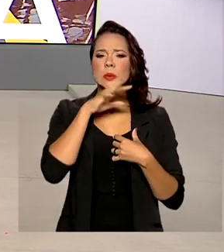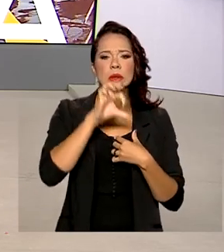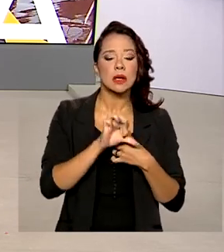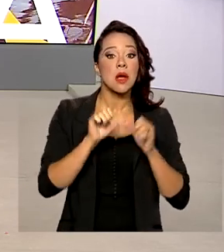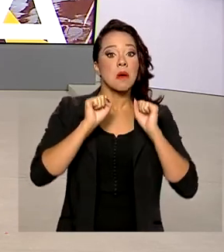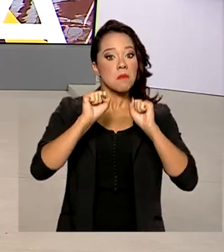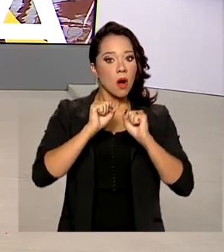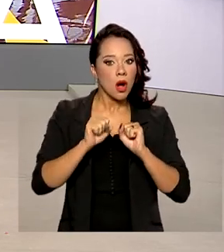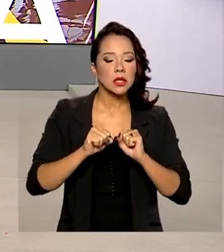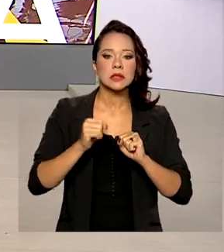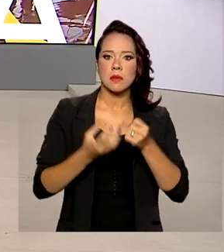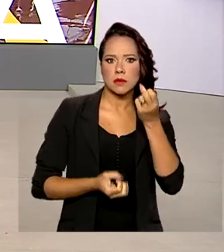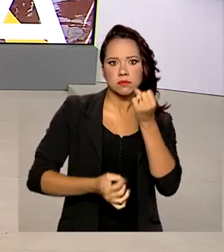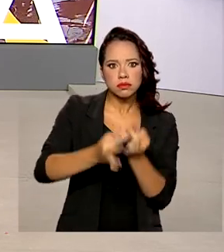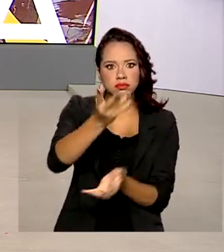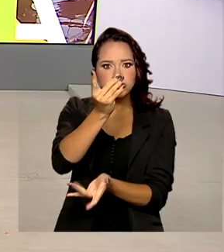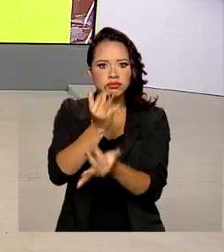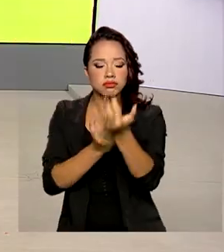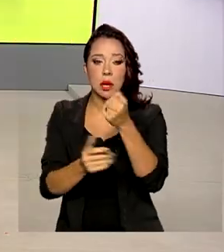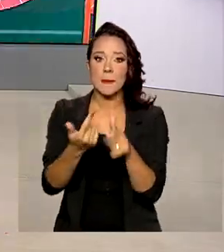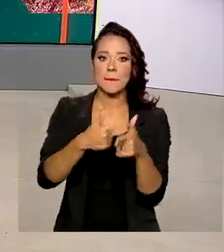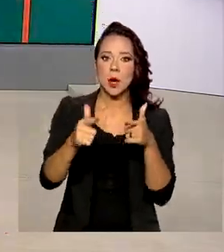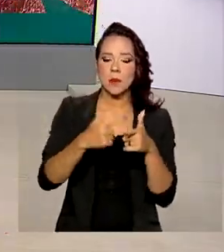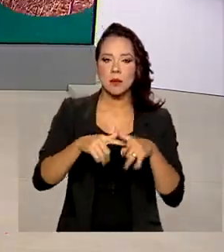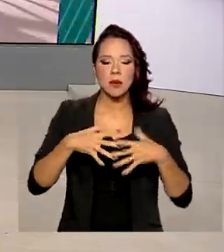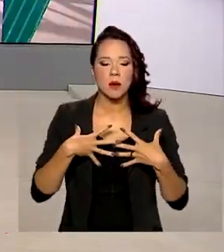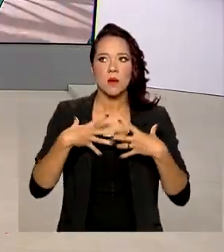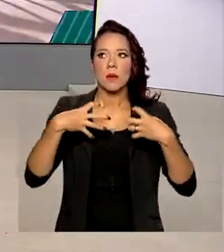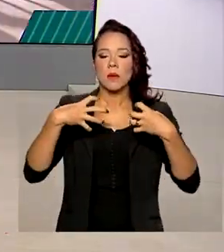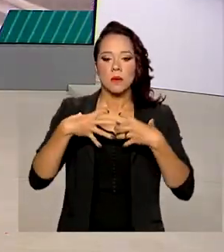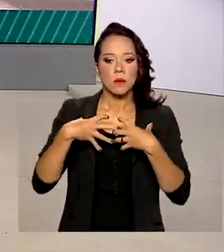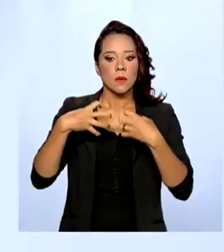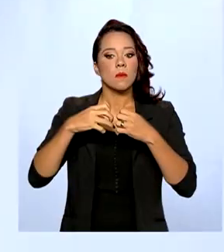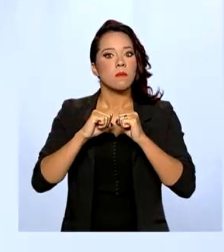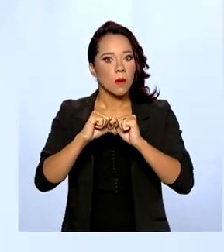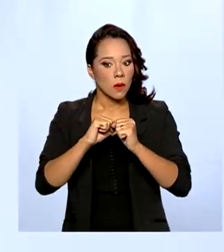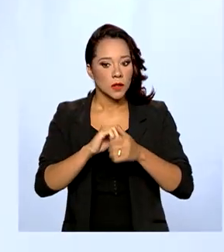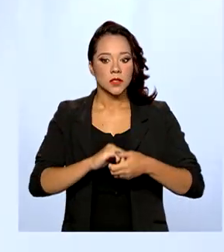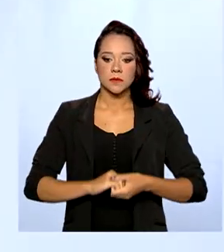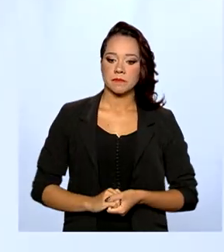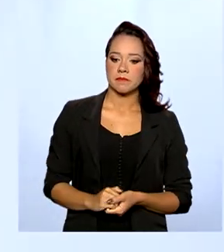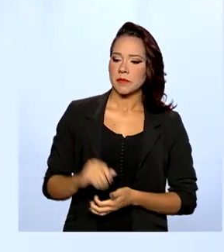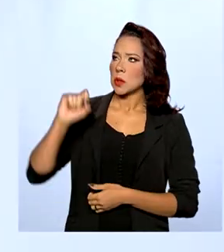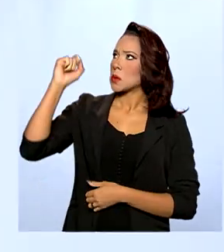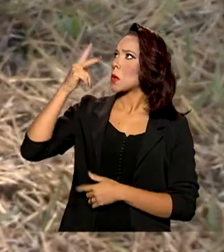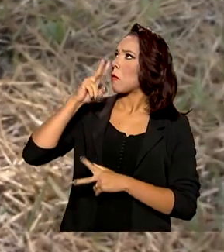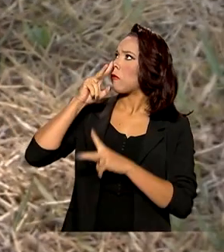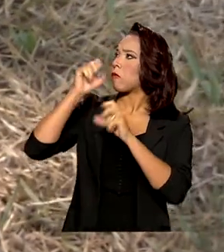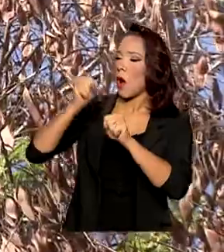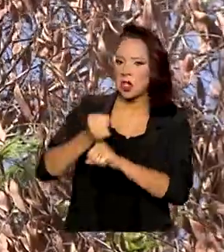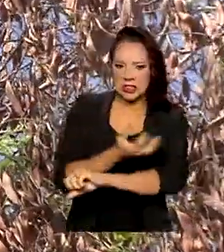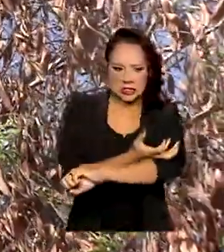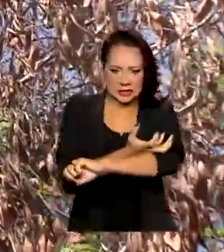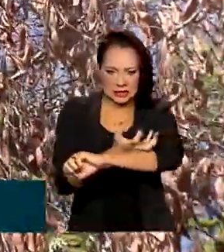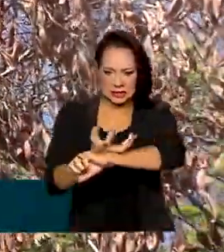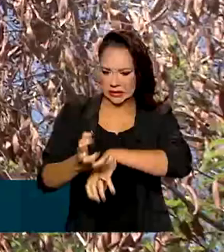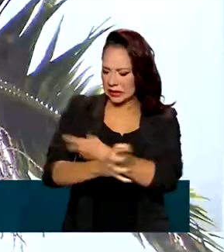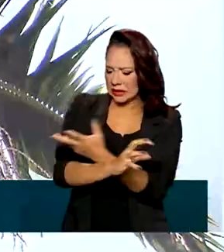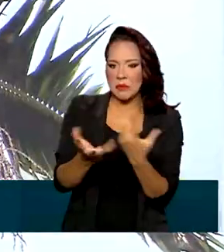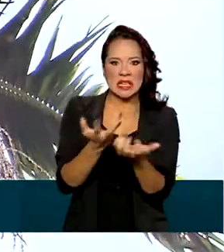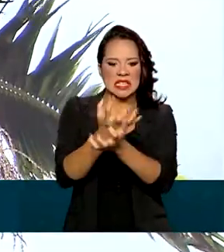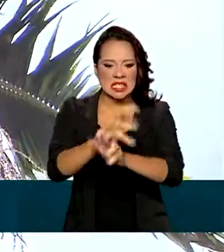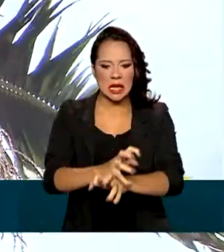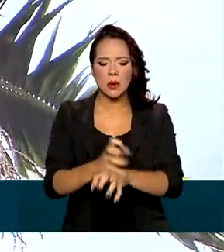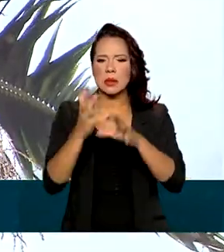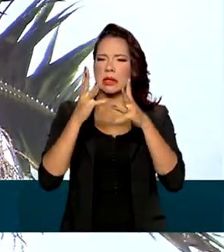resultar em aumento de queimadas e problemas respiratórios. Sol forte, grama e folhas secas,